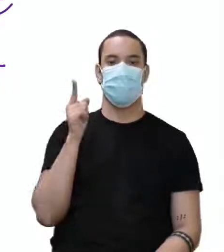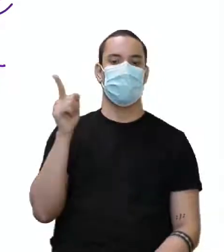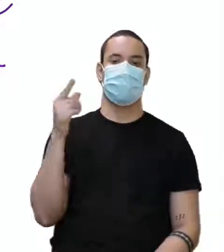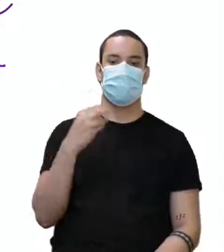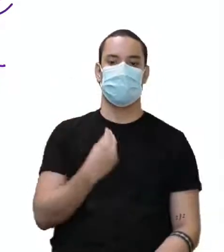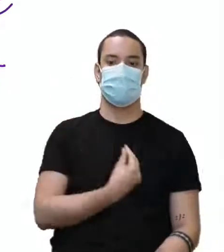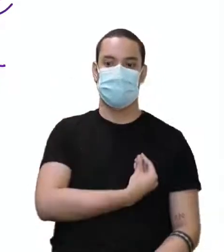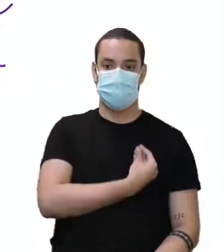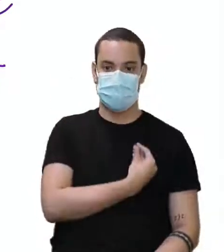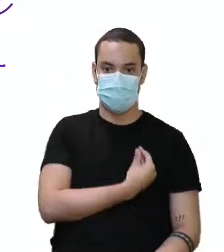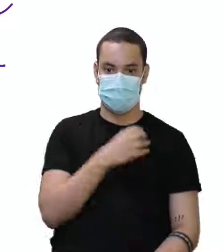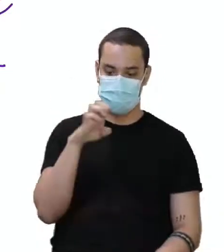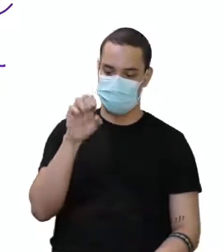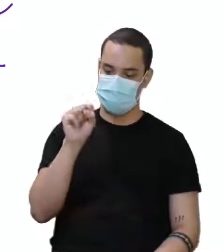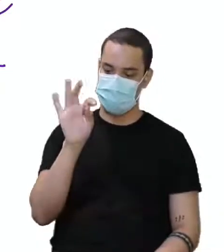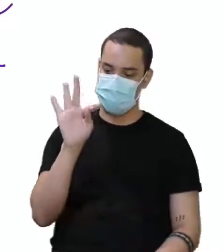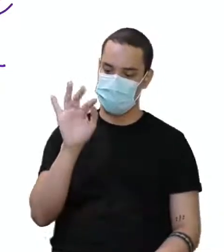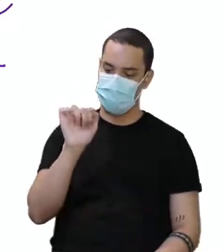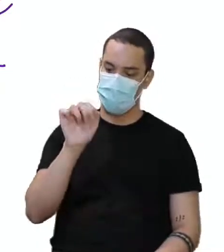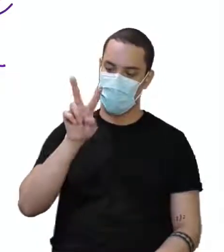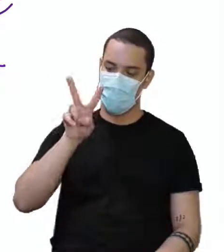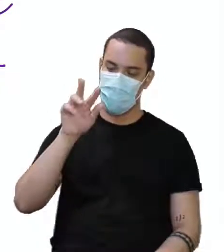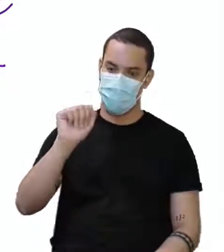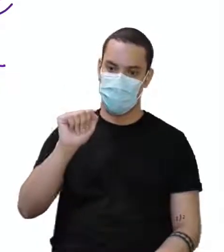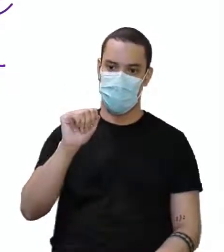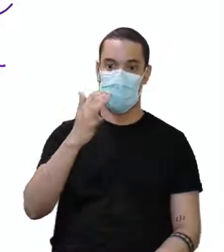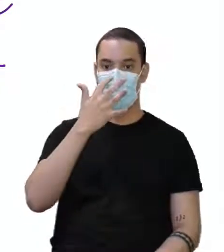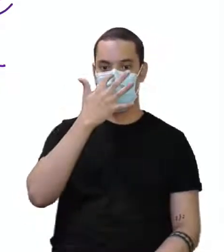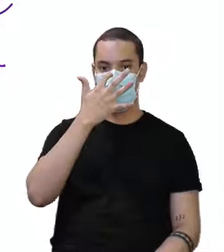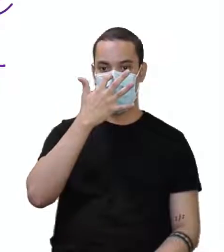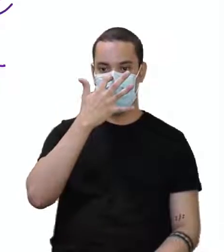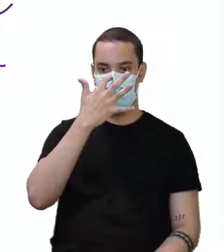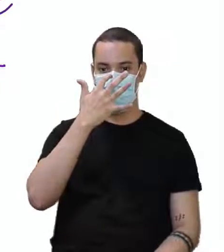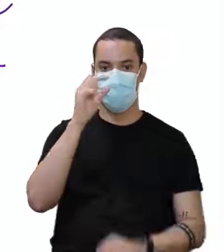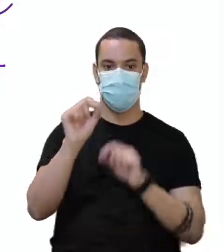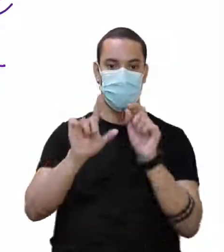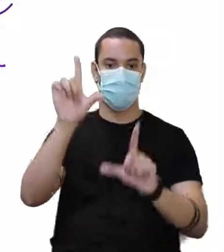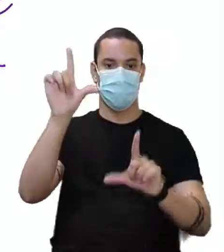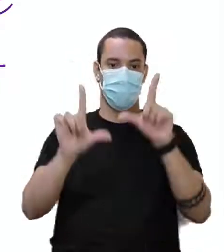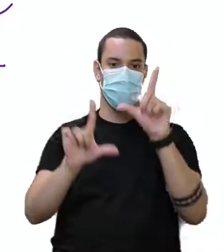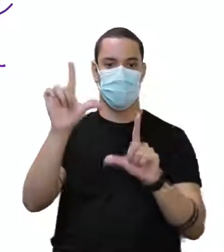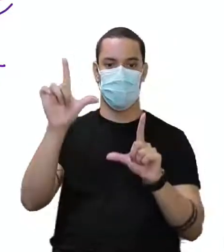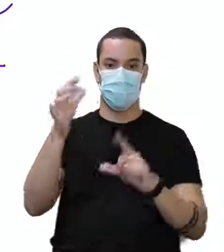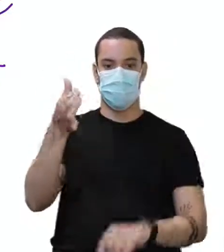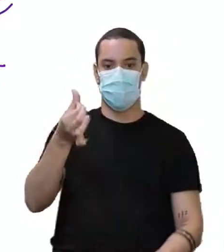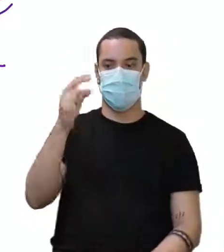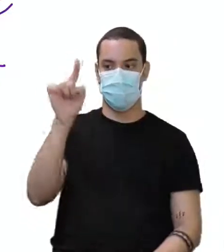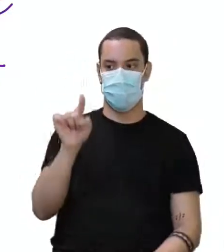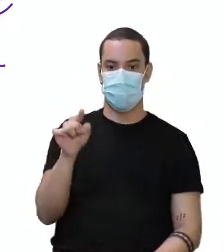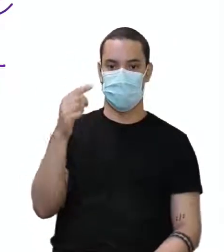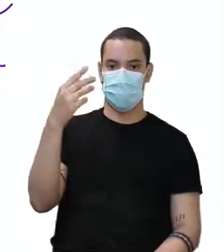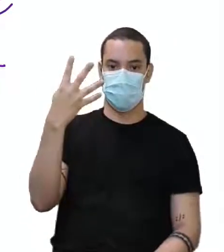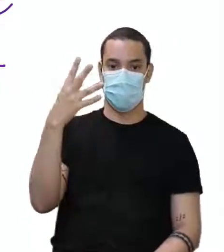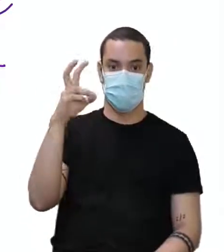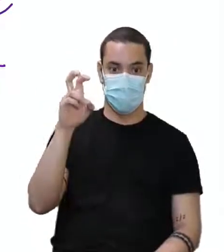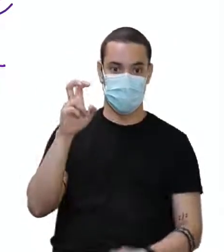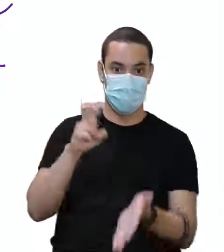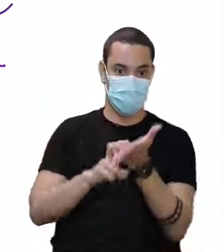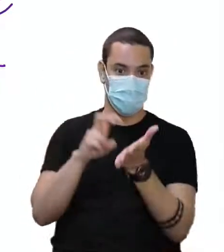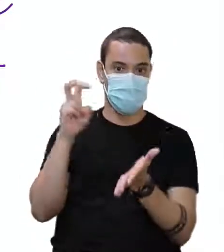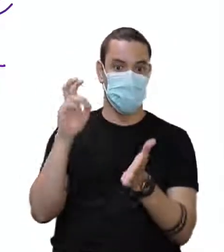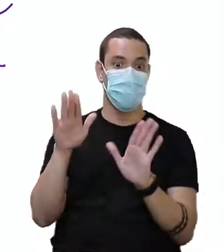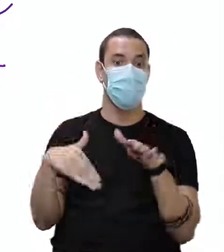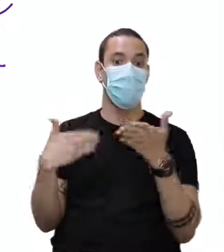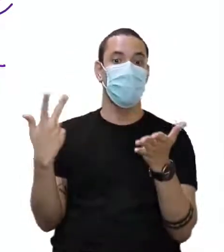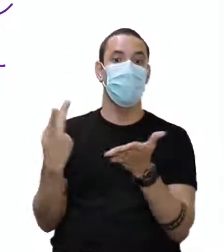estava assistindo a TV às 6.45 da manhã. E aí você nota um errinho aí. Qual